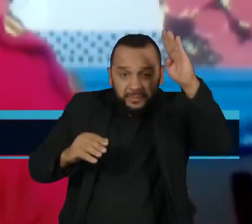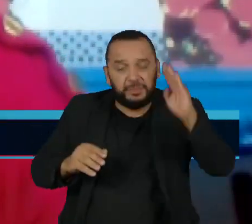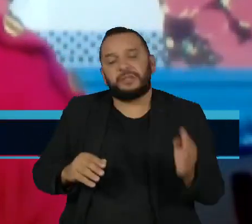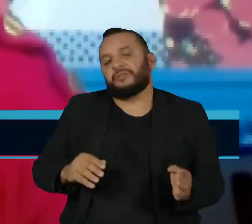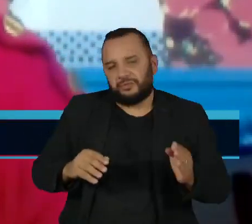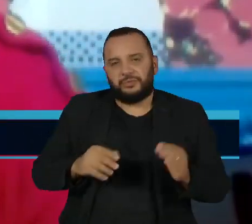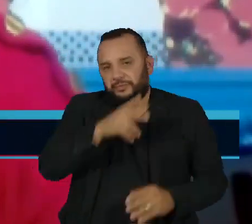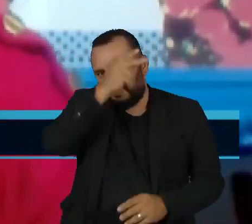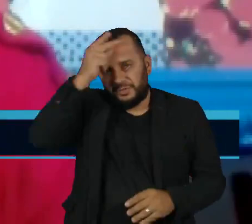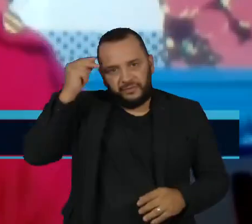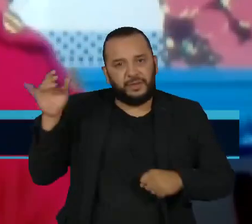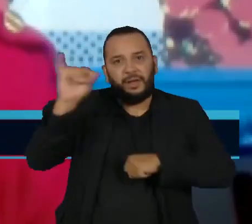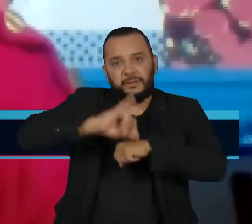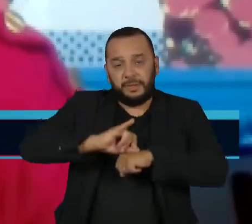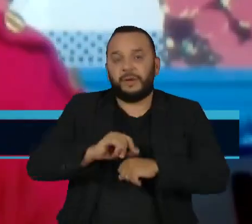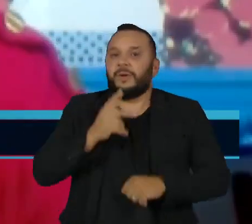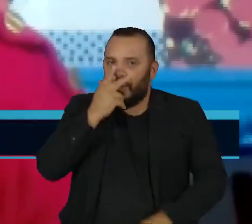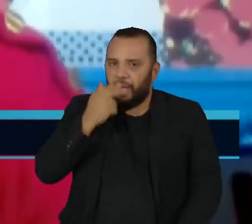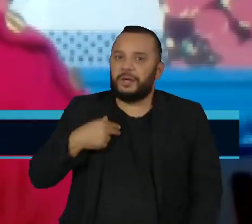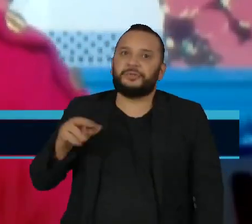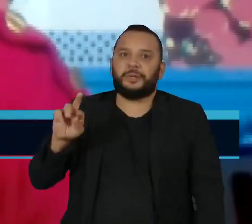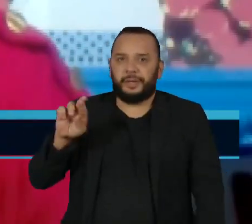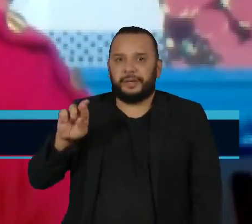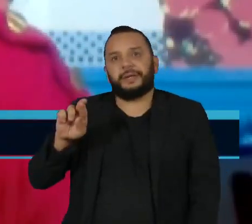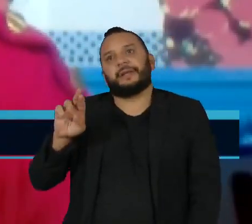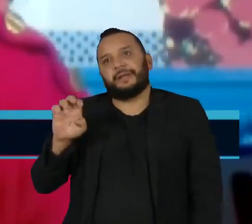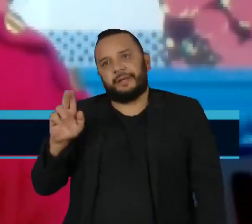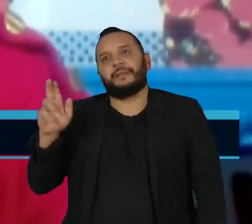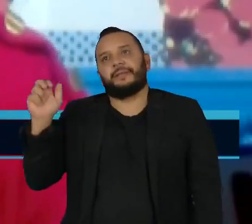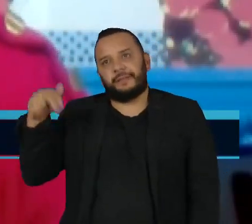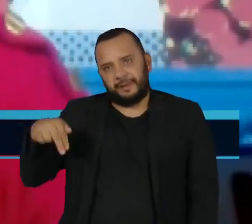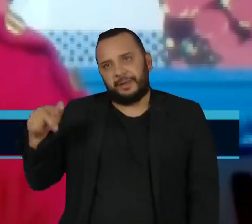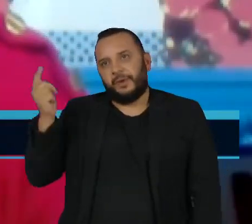nesse sentido, Renan Calheiros conseguiu um êxito muito grande.